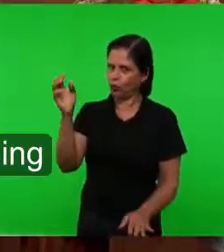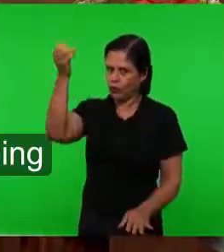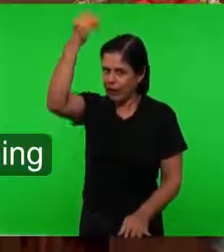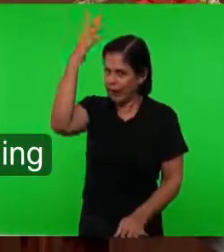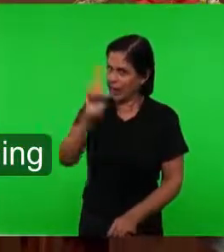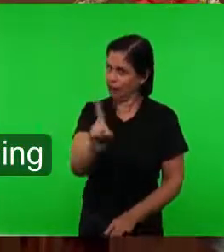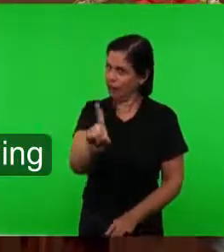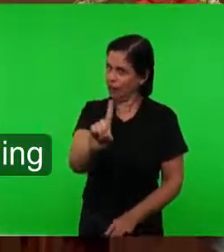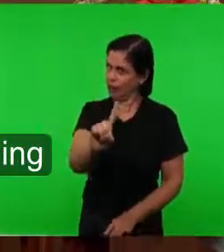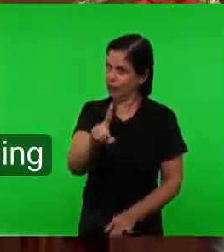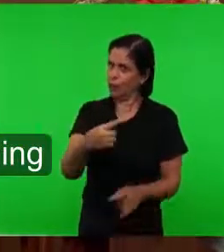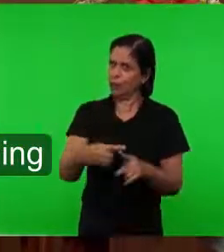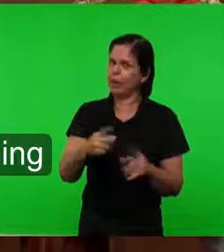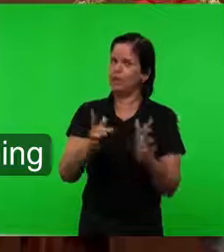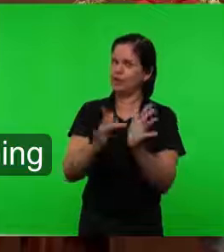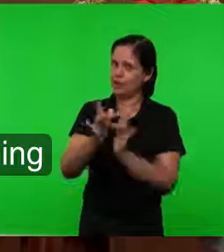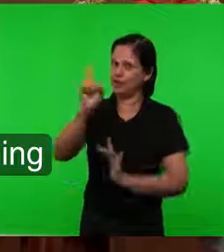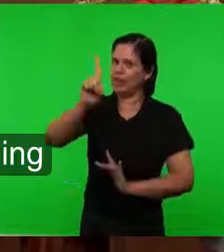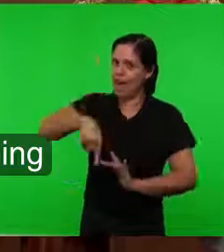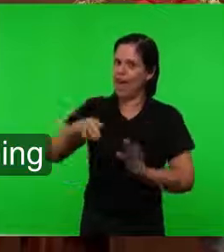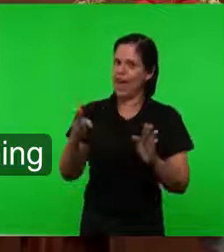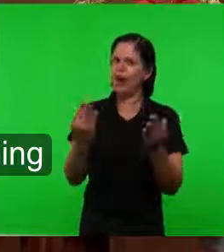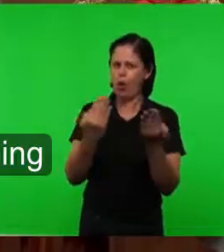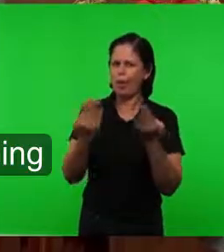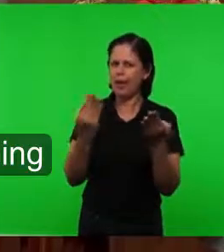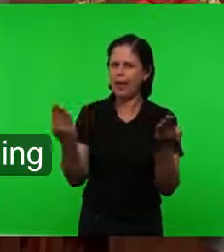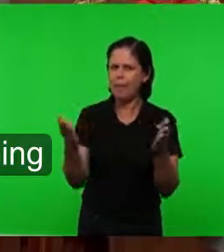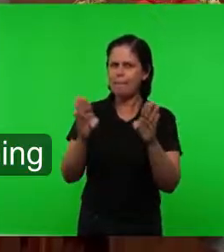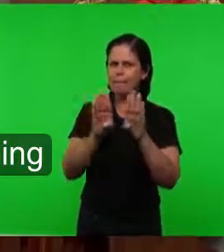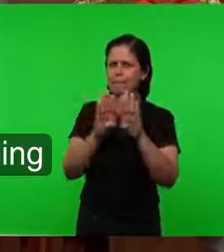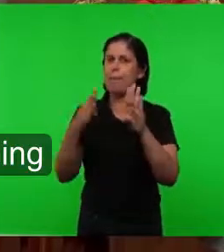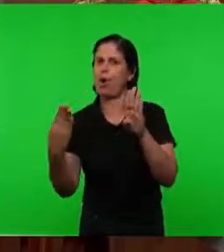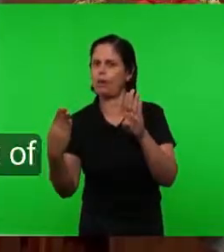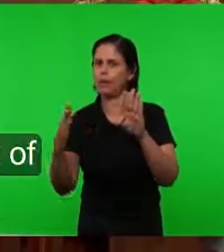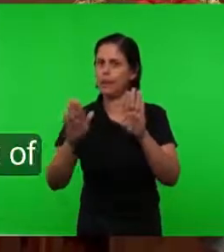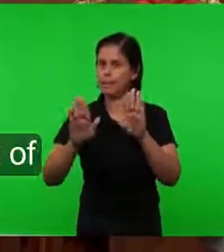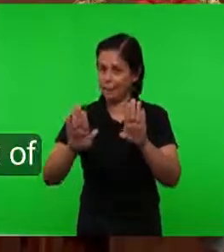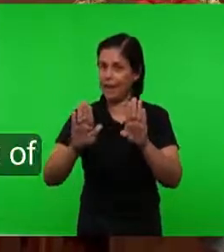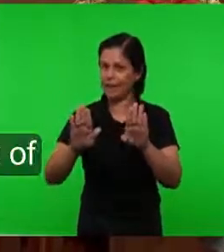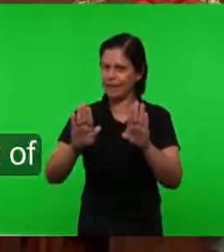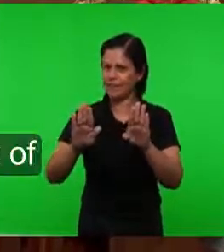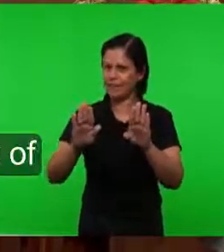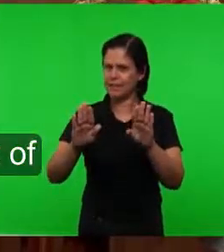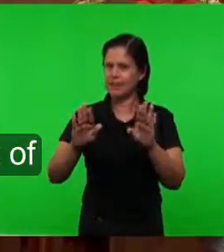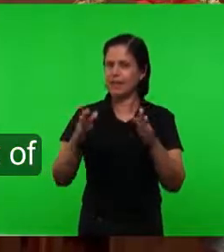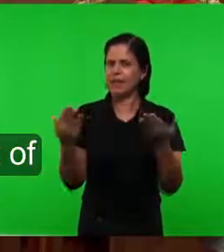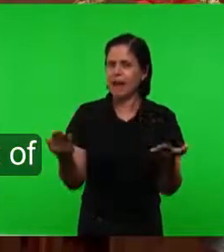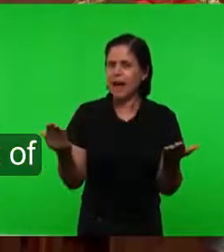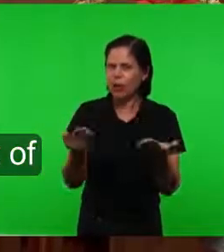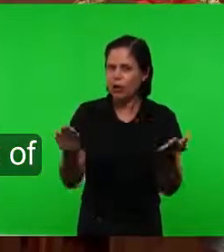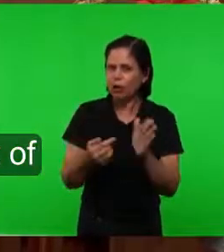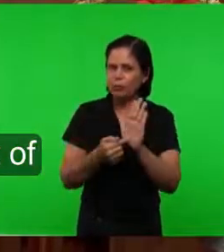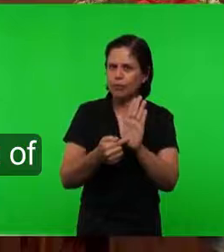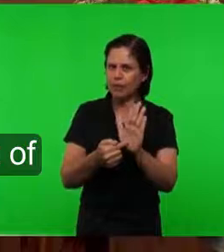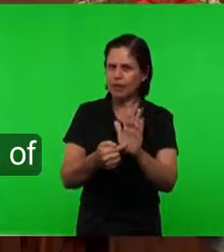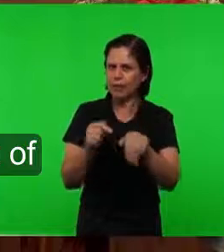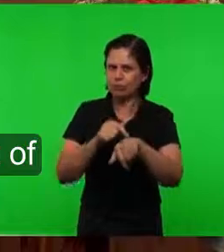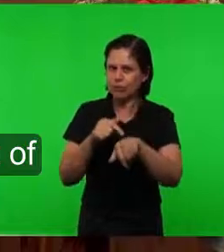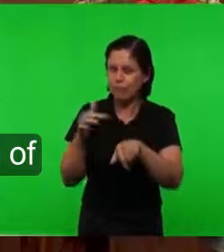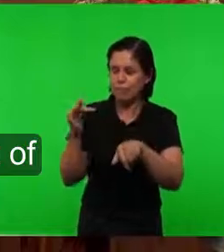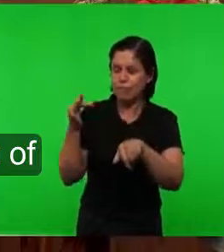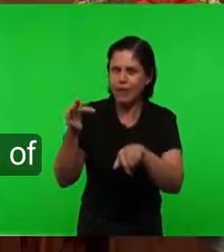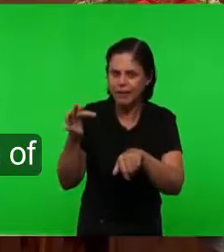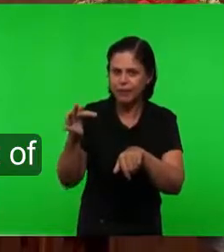a porta É Jesus Mas Todo o ensino Agora com relação Ao breve